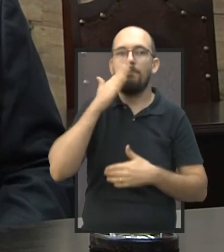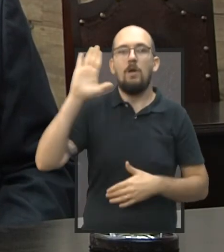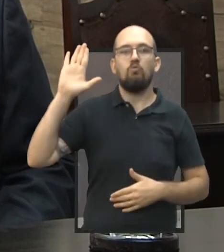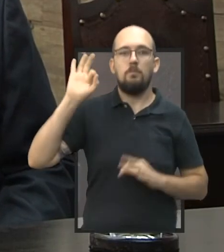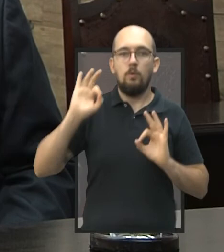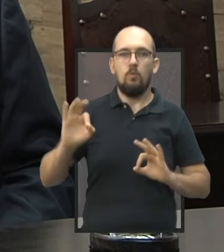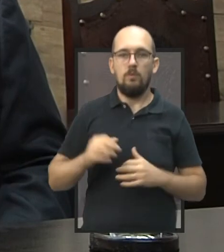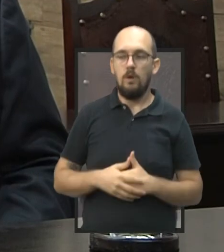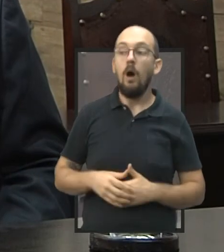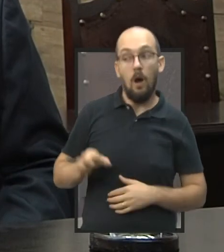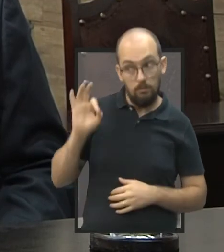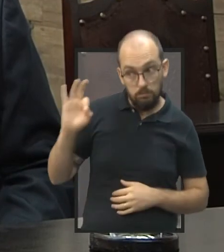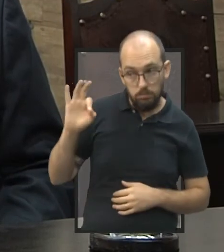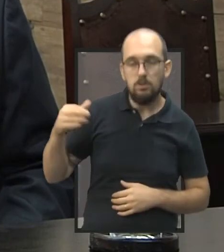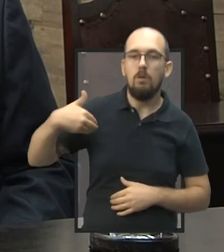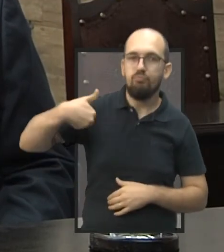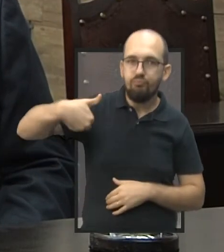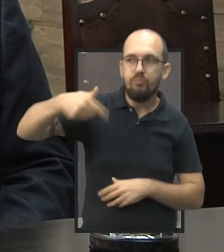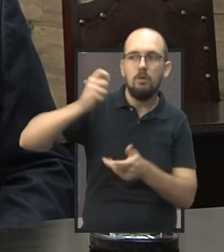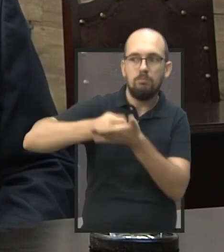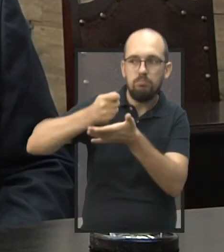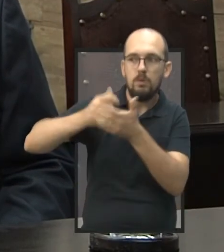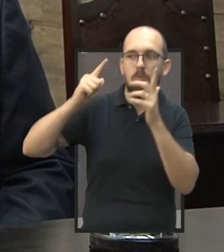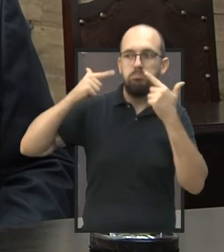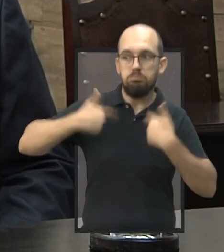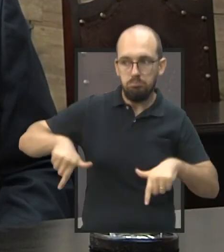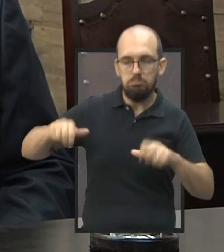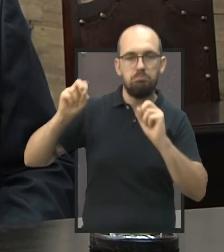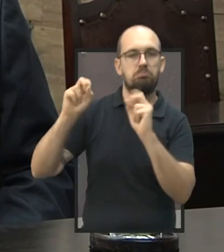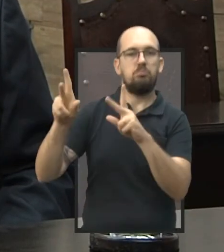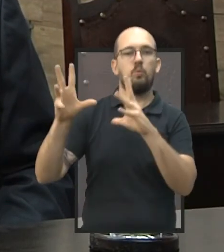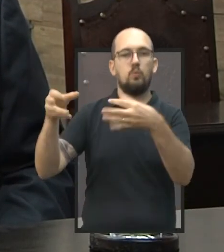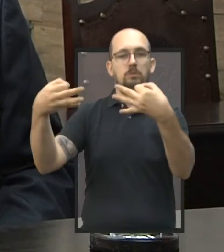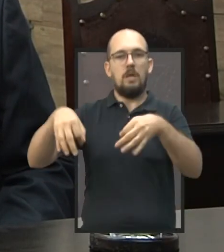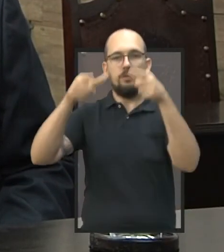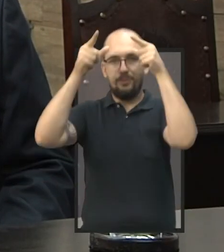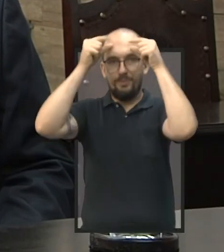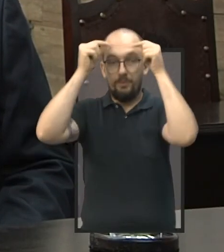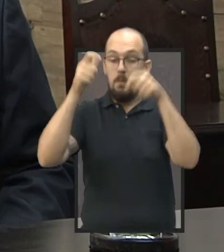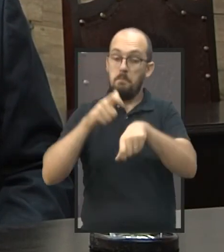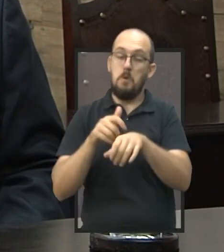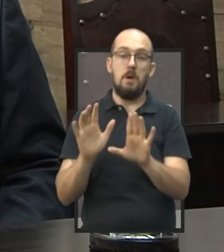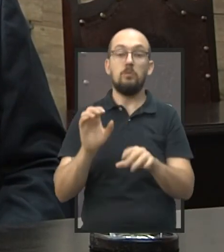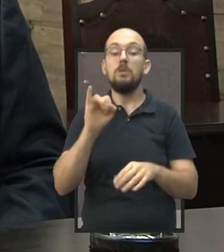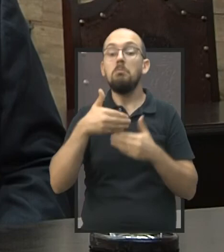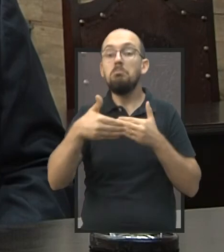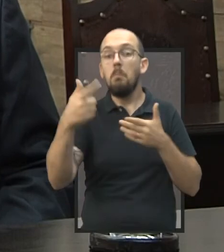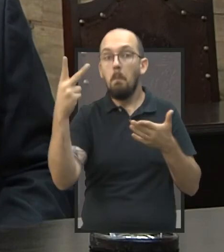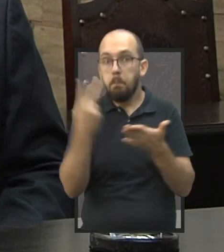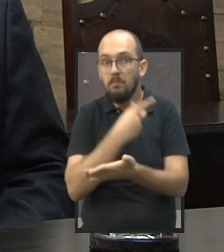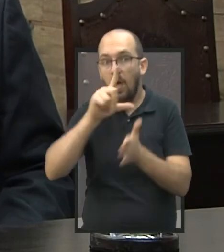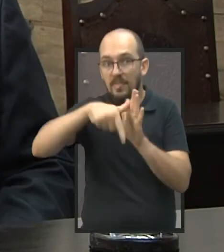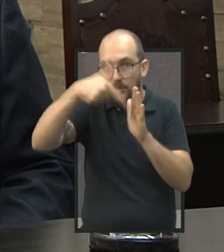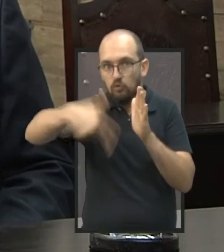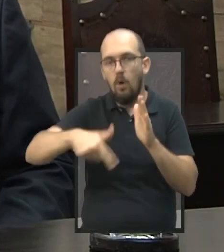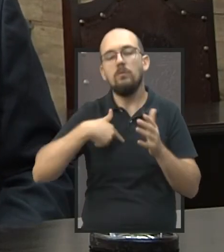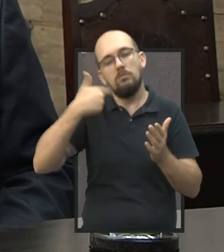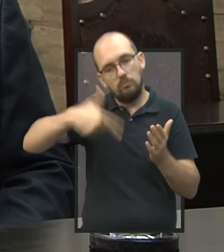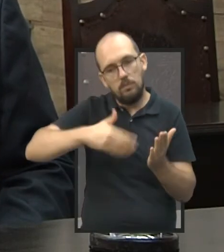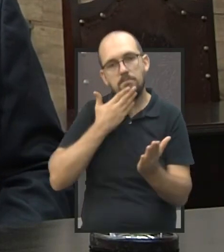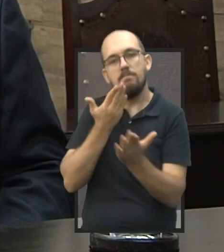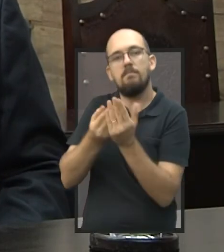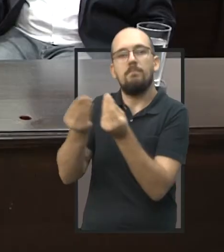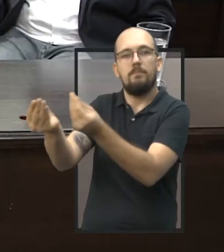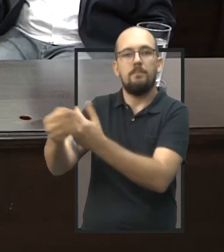agora. Casa em dia, né? Colocando a casa em dia, então agora vai regularizar, já está tudo certo com eles momentaneamente. Se tiver algum problema, a gente volta a fazer o